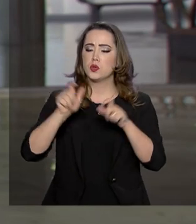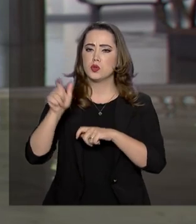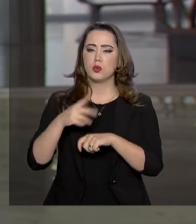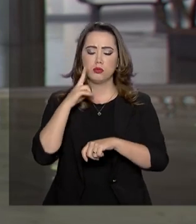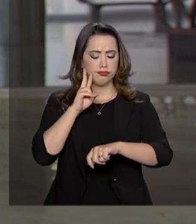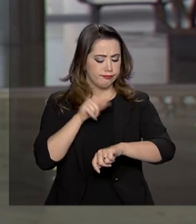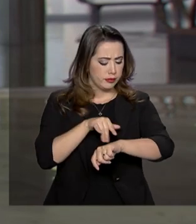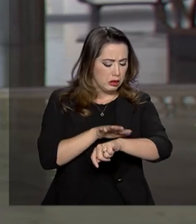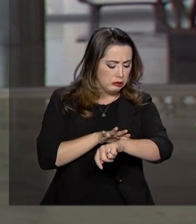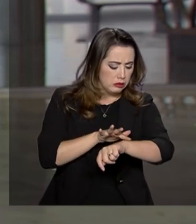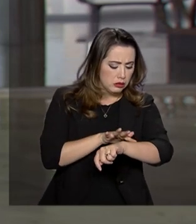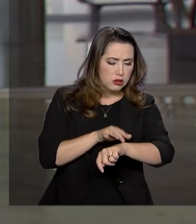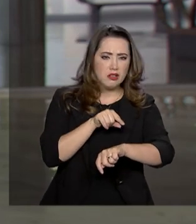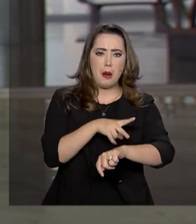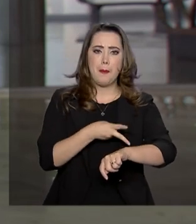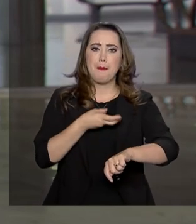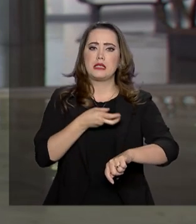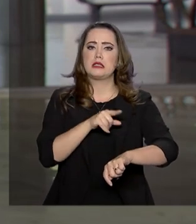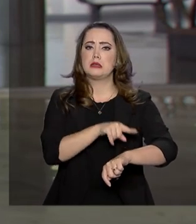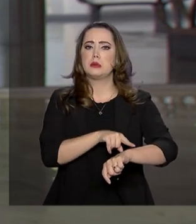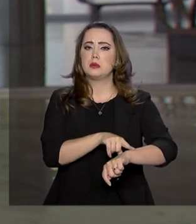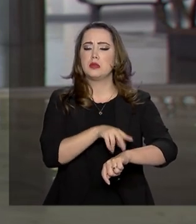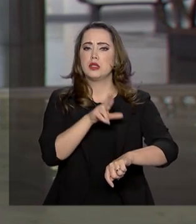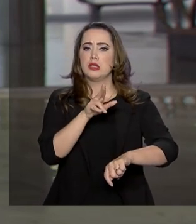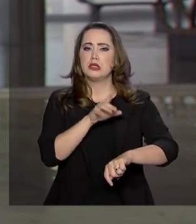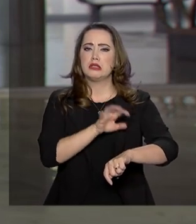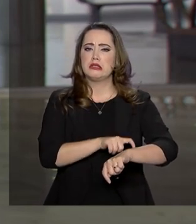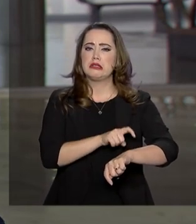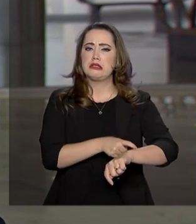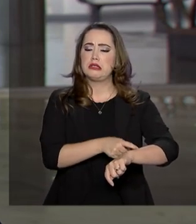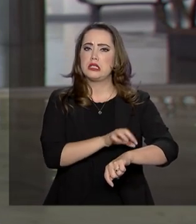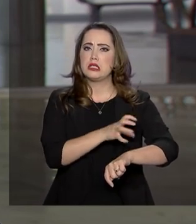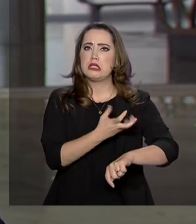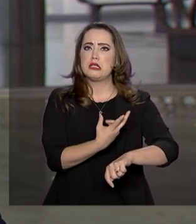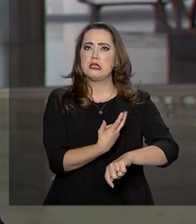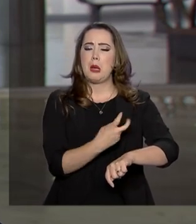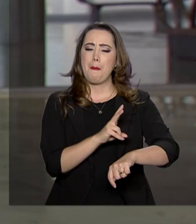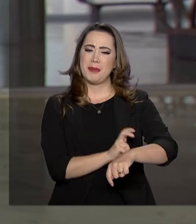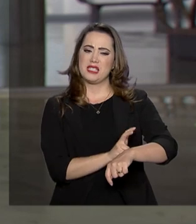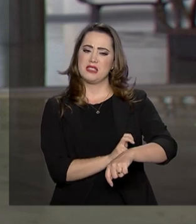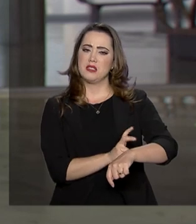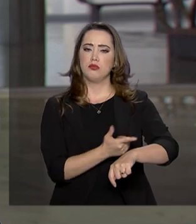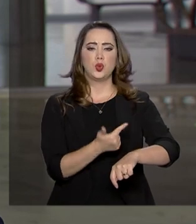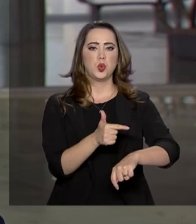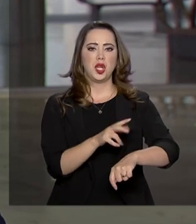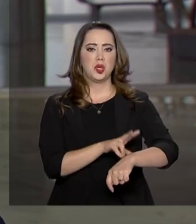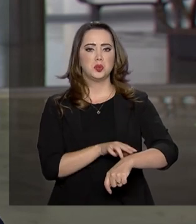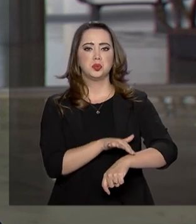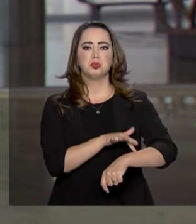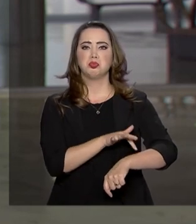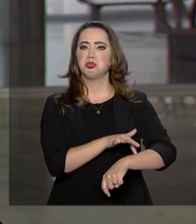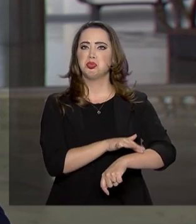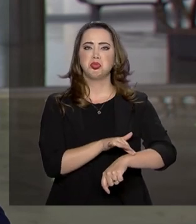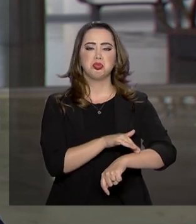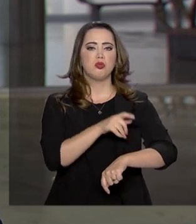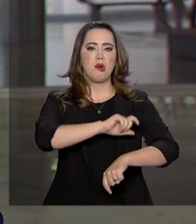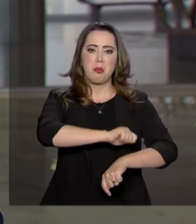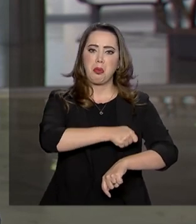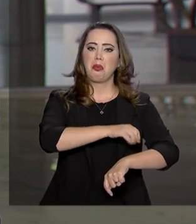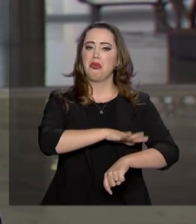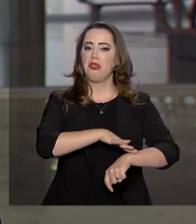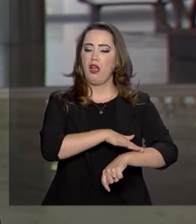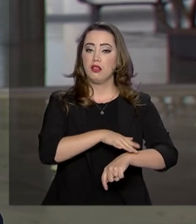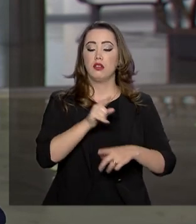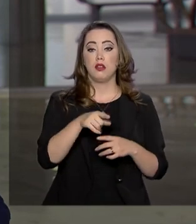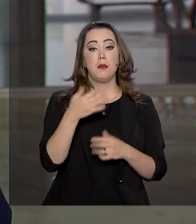uma mancha na pele e perceber que essa mancha não tem sensibilidade, deve procurar a Rede Pública de Saúde para fazer uma avaliação, porque é